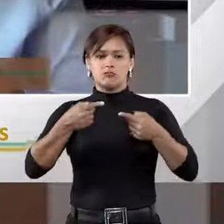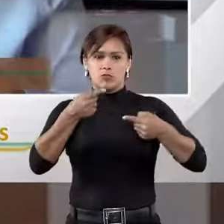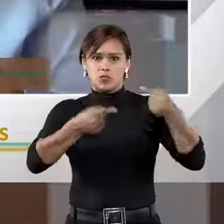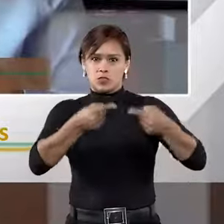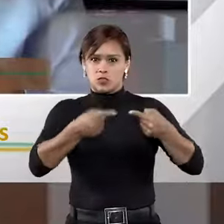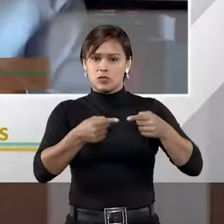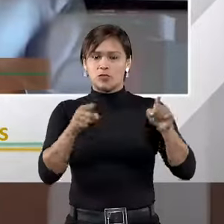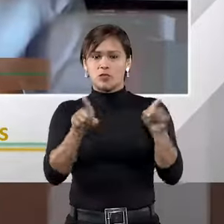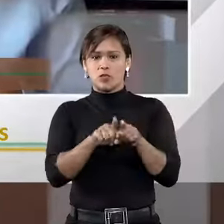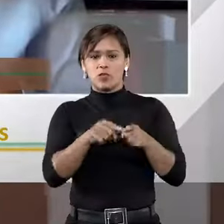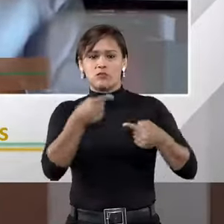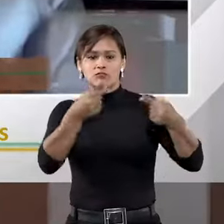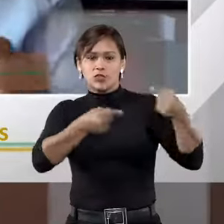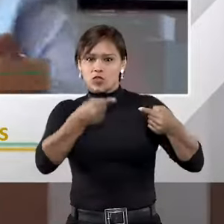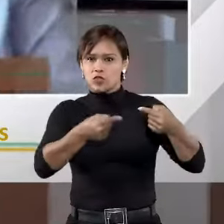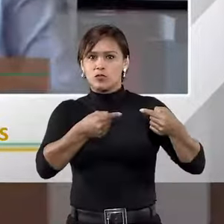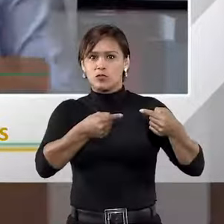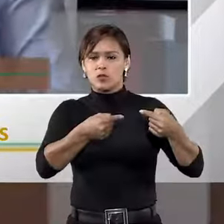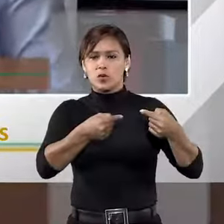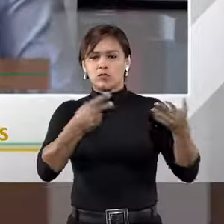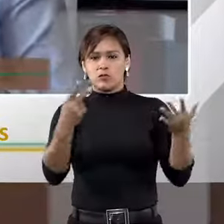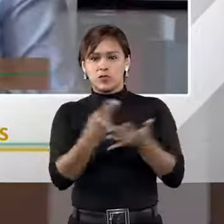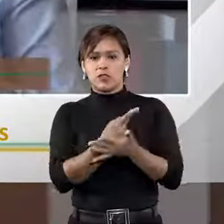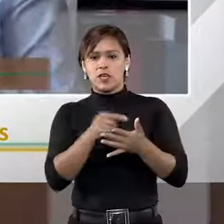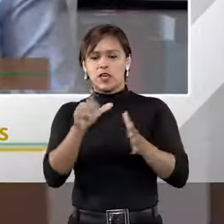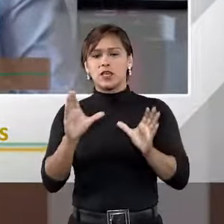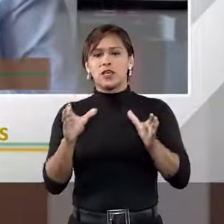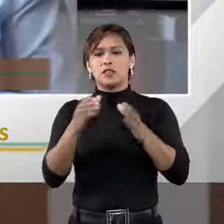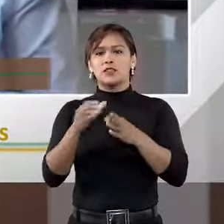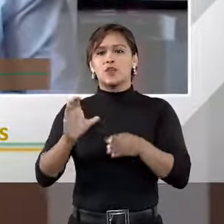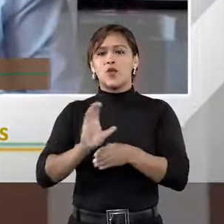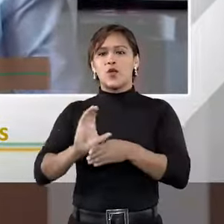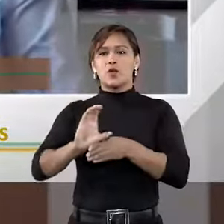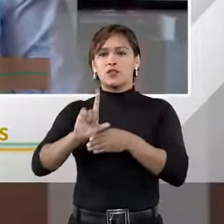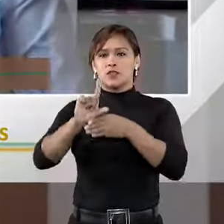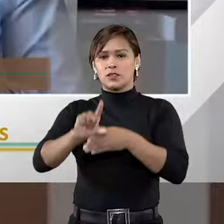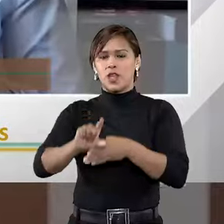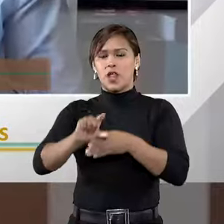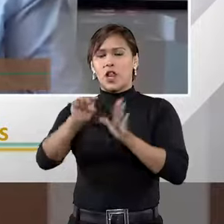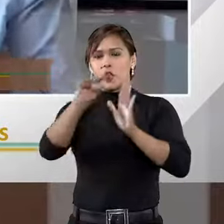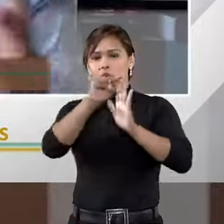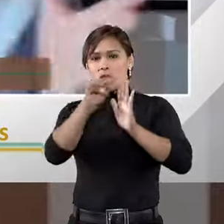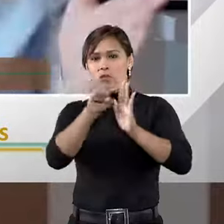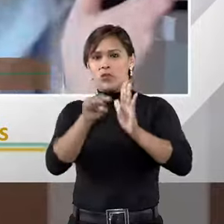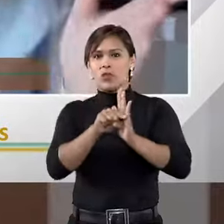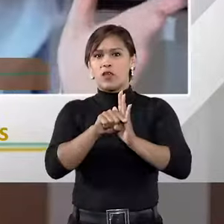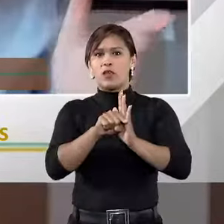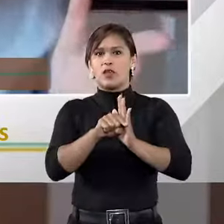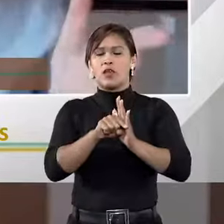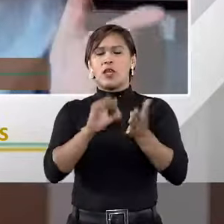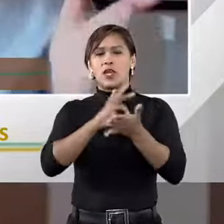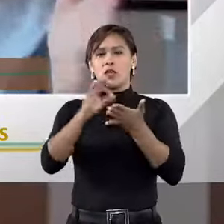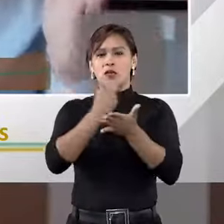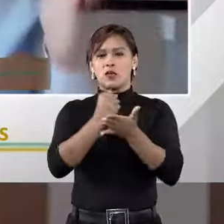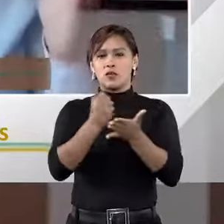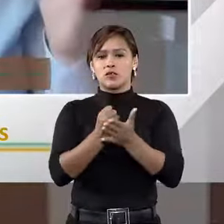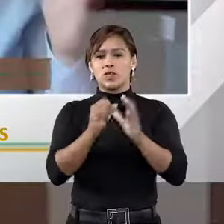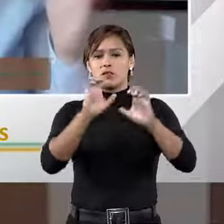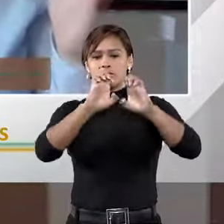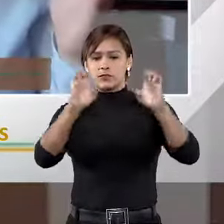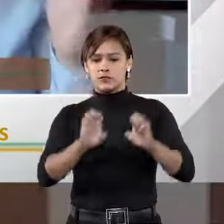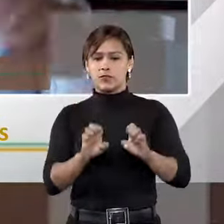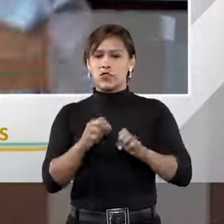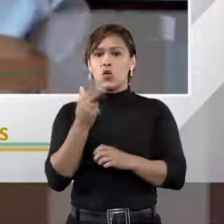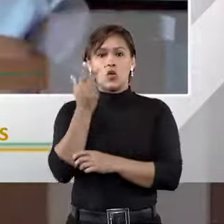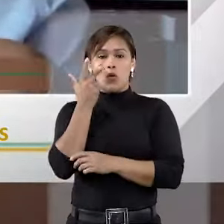ou os dispute boards, são aqueles conselhos pré-definidos em contratos, por exemplo, de infraestrutura, que